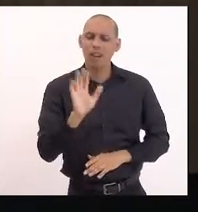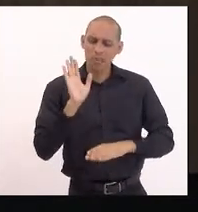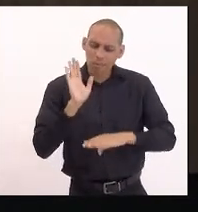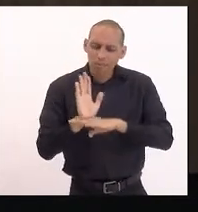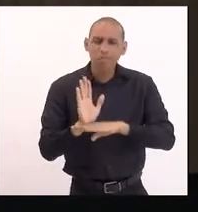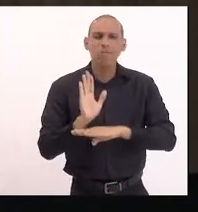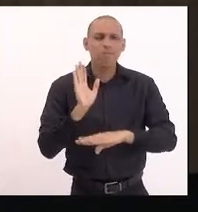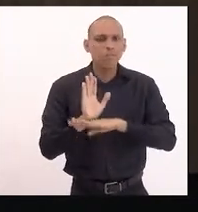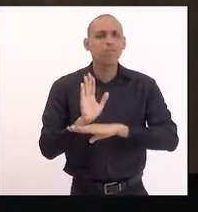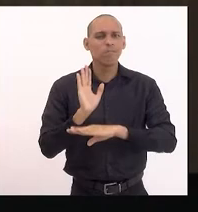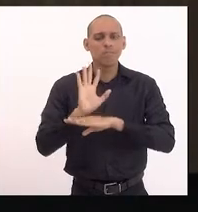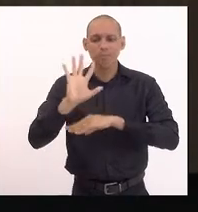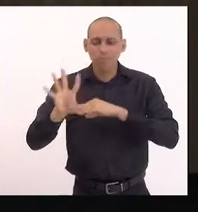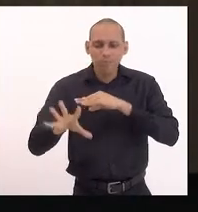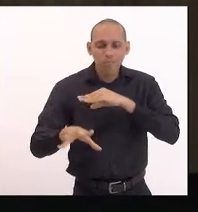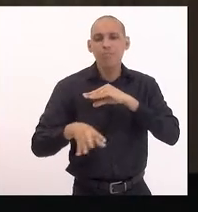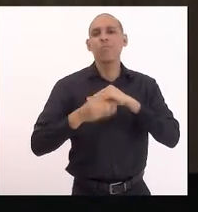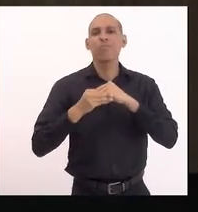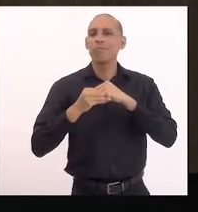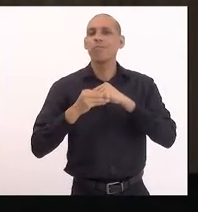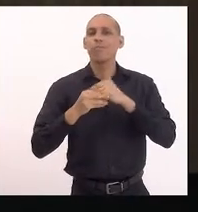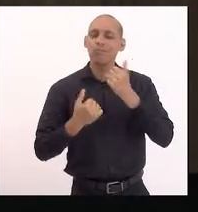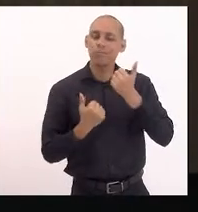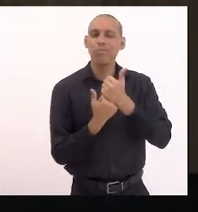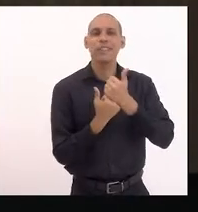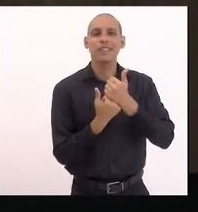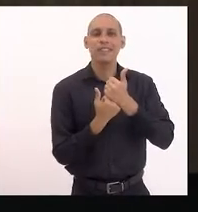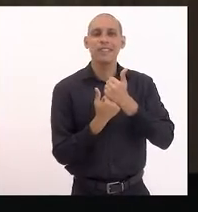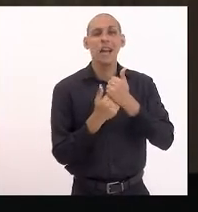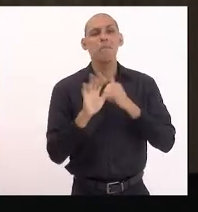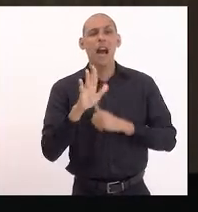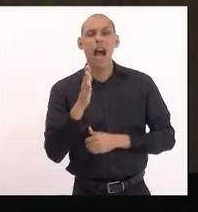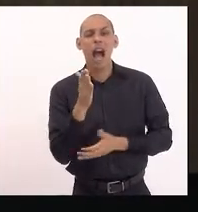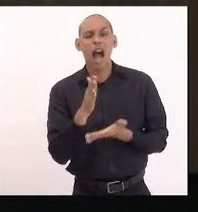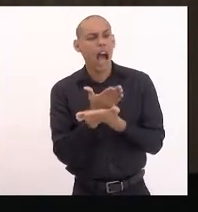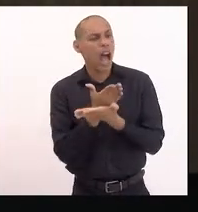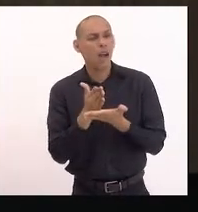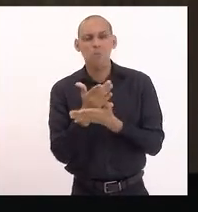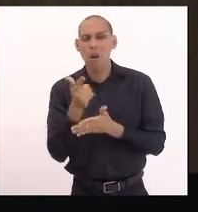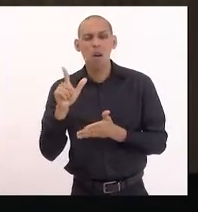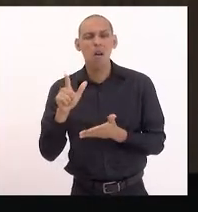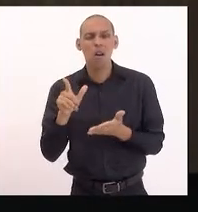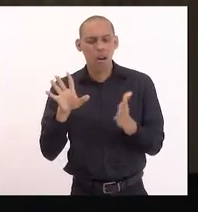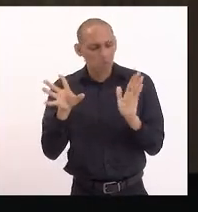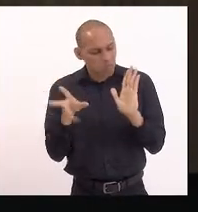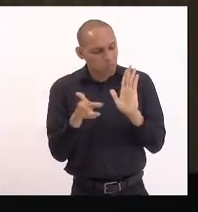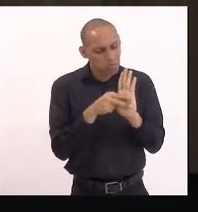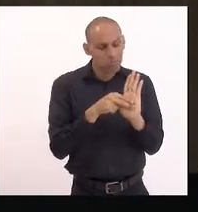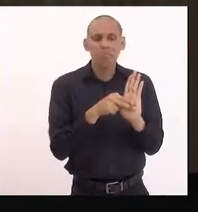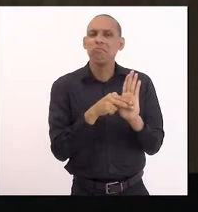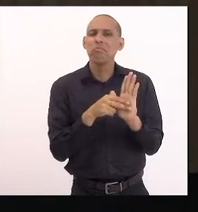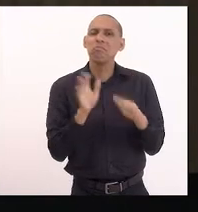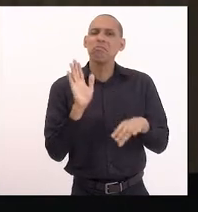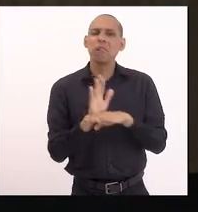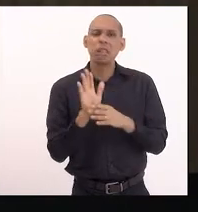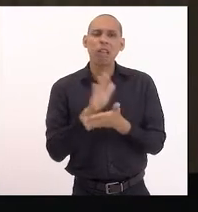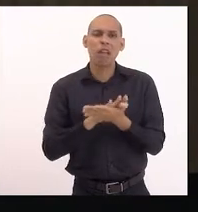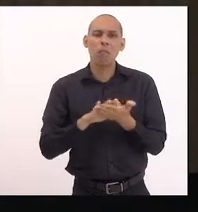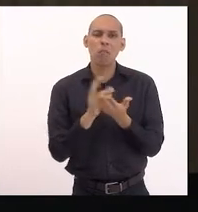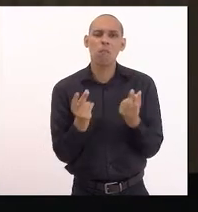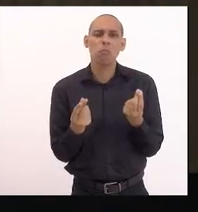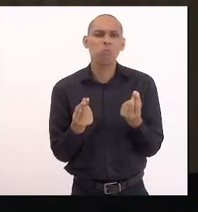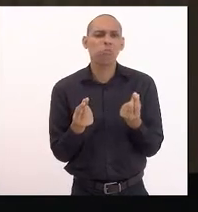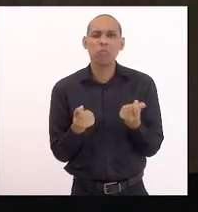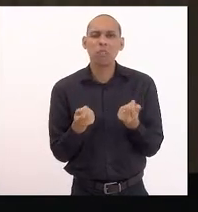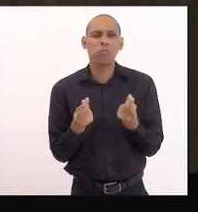e enriqueceram o projeto, enquanto que algumas outras não fizeram diferença alguma. Nós sabemos